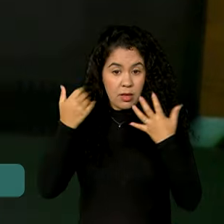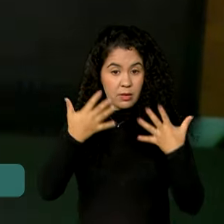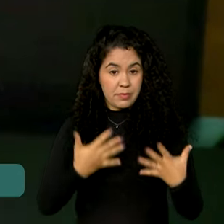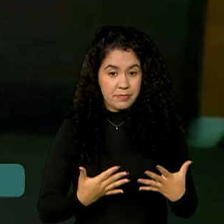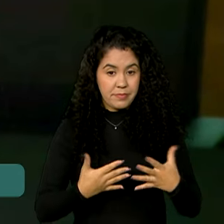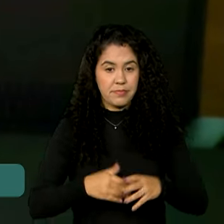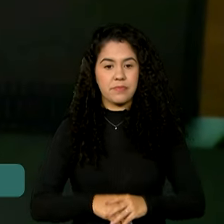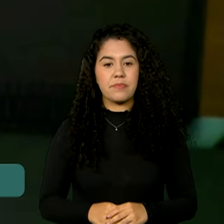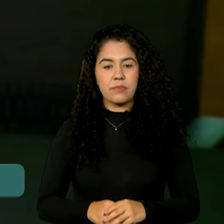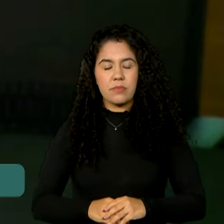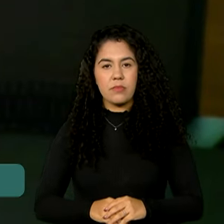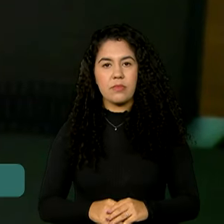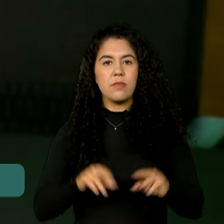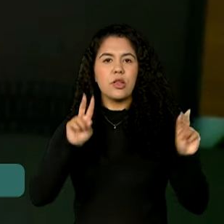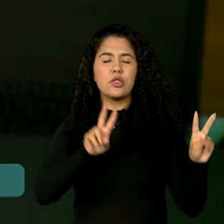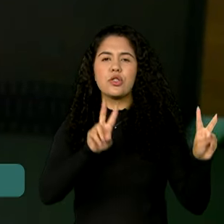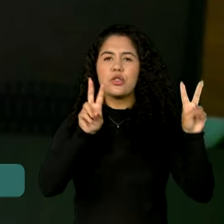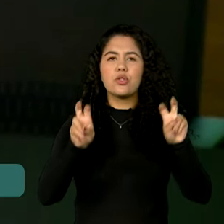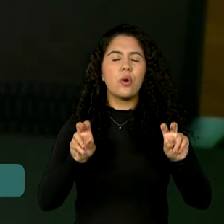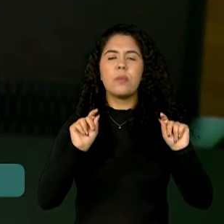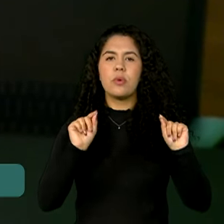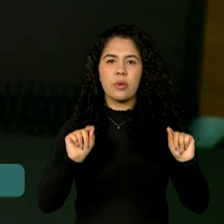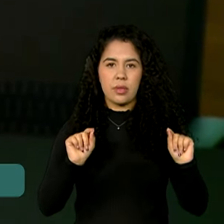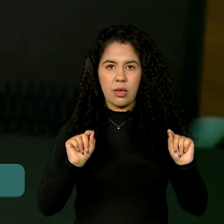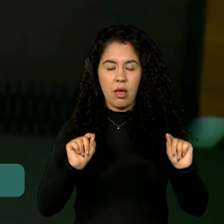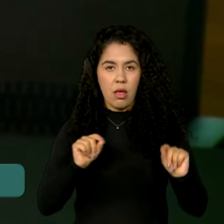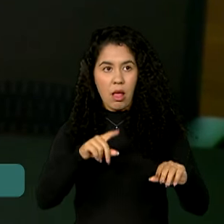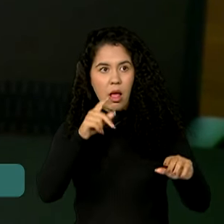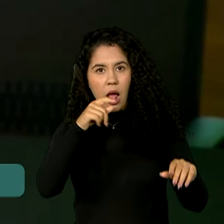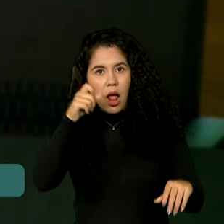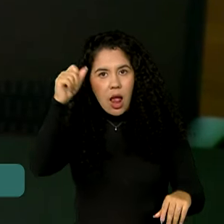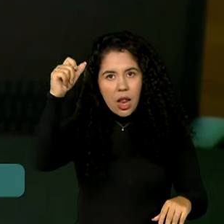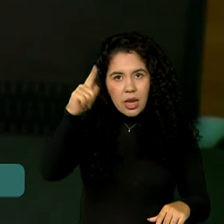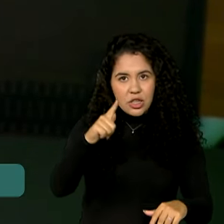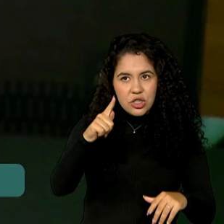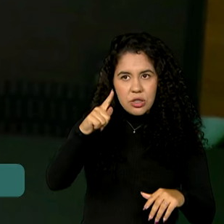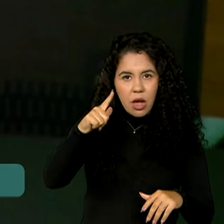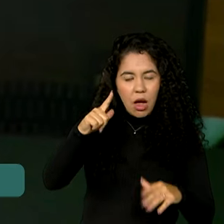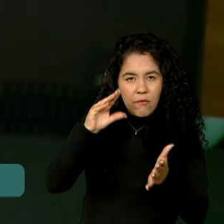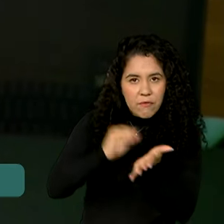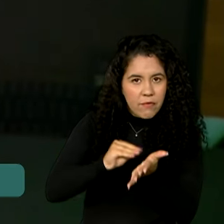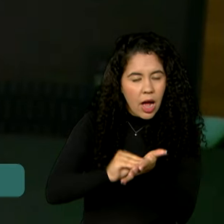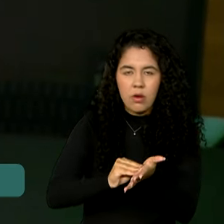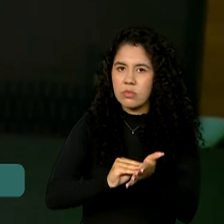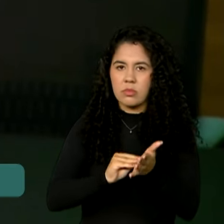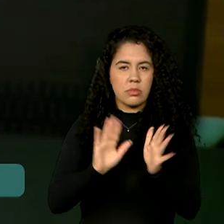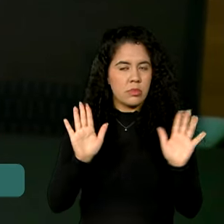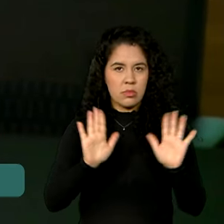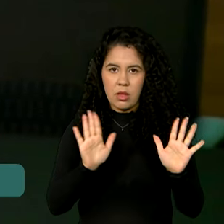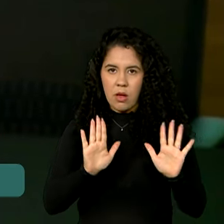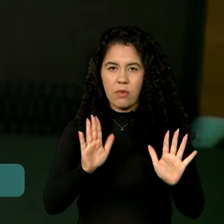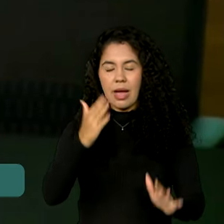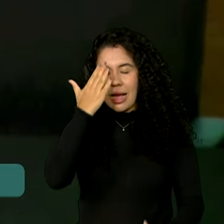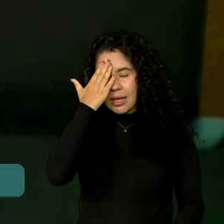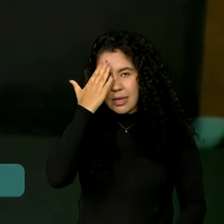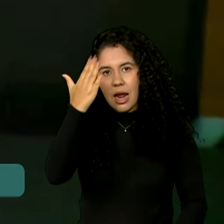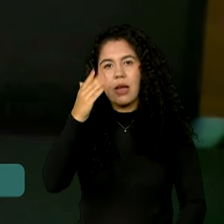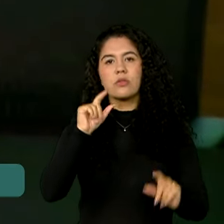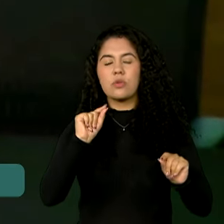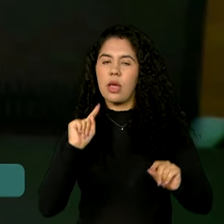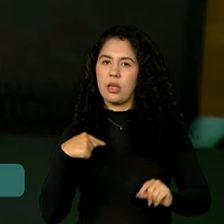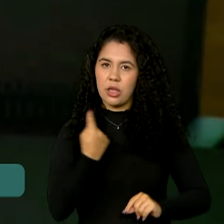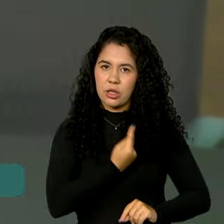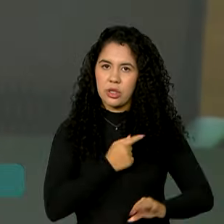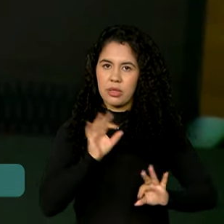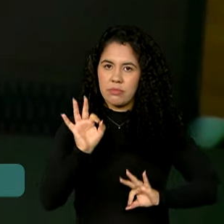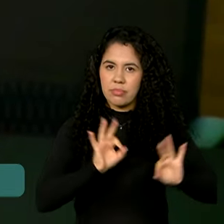Considerando a tranquilidade de que não faltará energia no Brasil, graças ao planejamento, repito, que nós implementamos